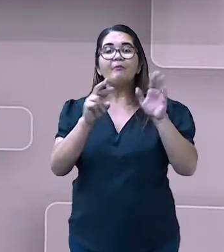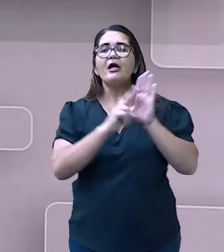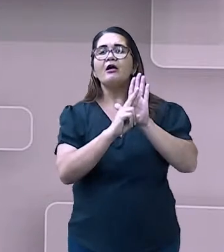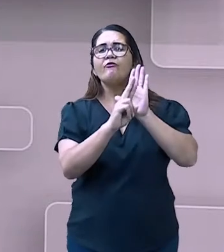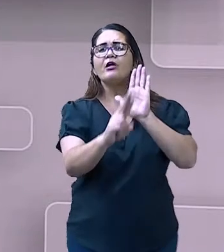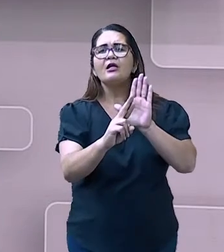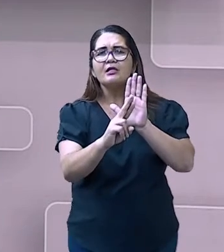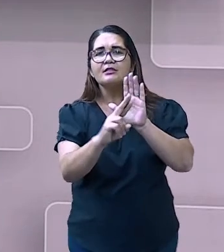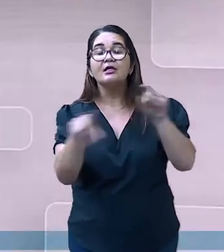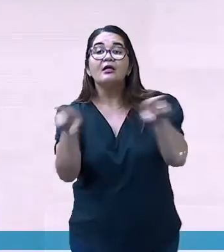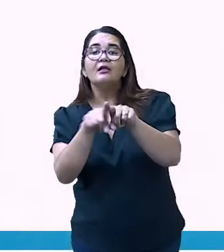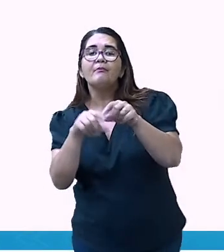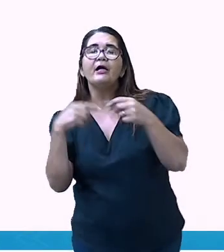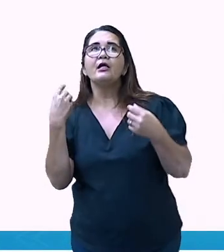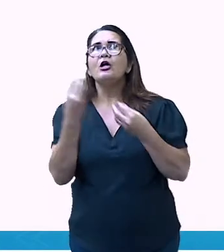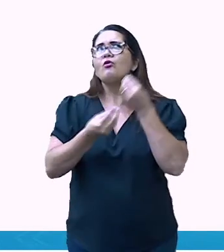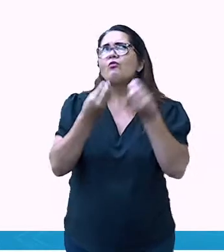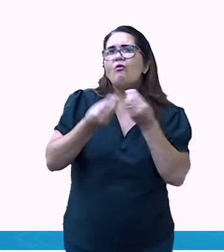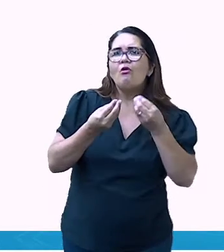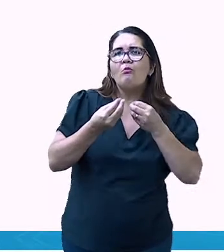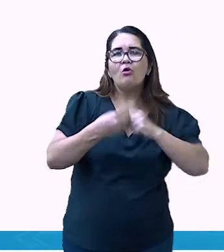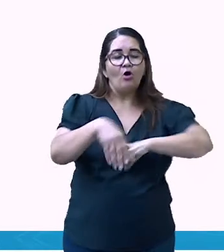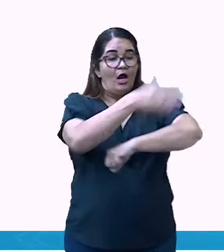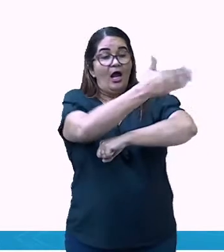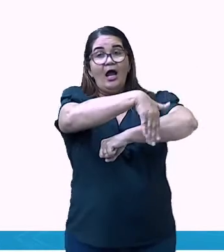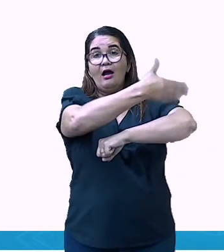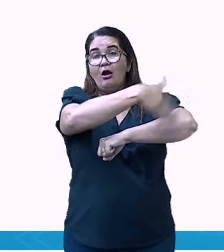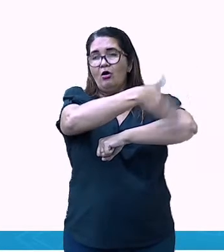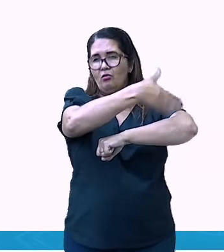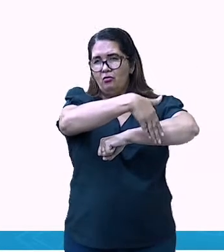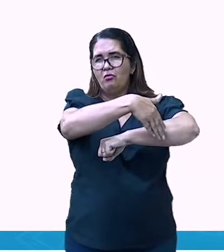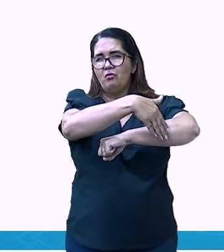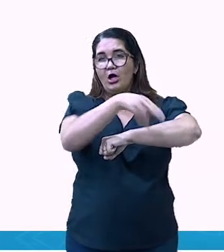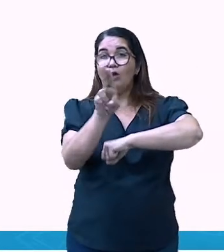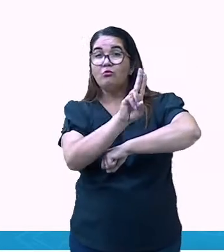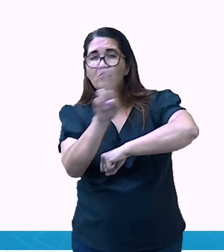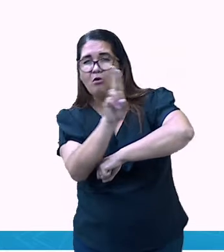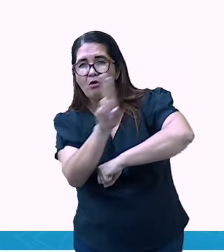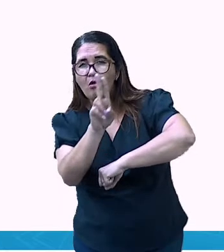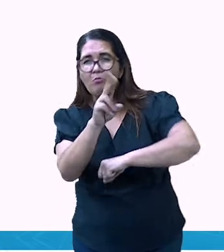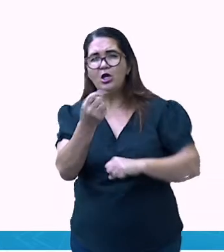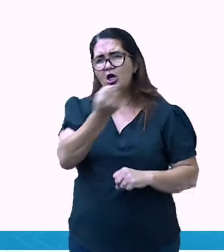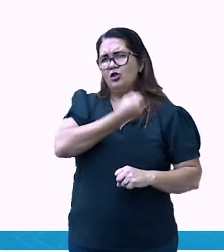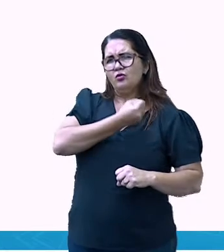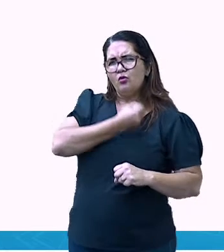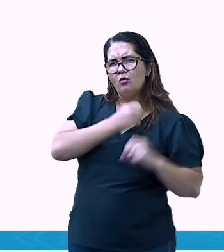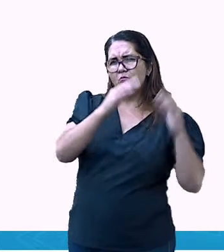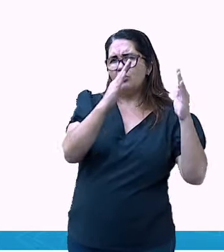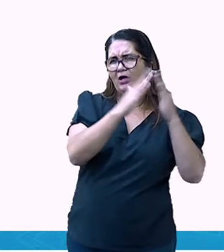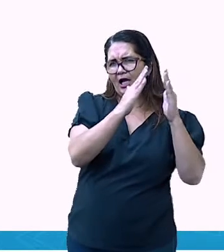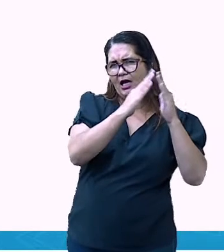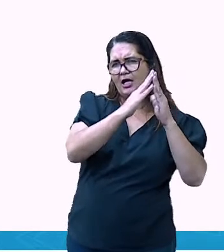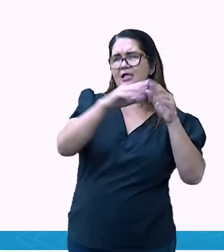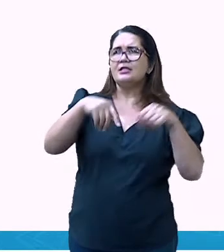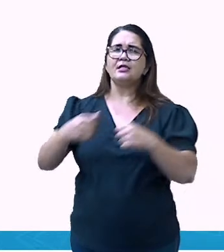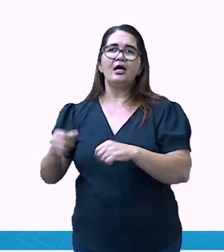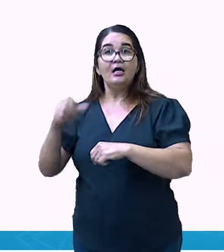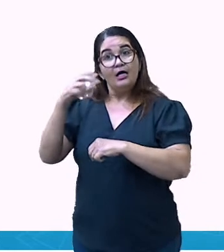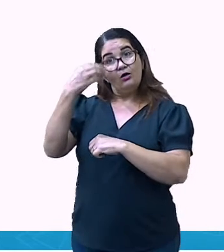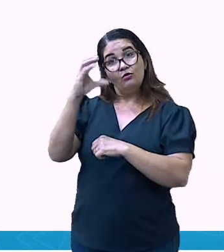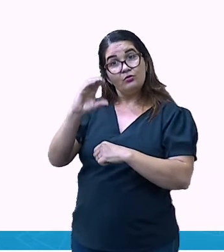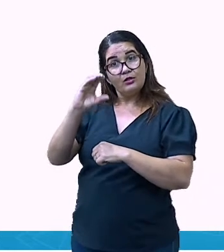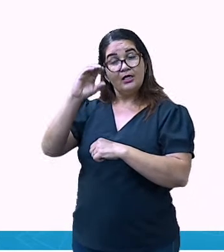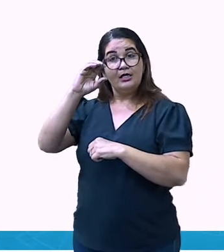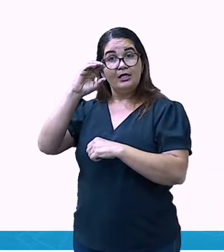rua, número da casa, o CEP, comércio de alguma região, endereços, rios,